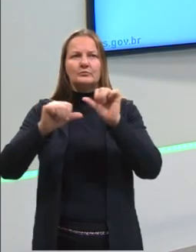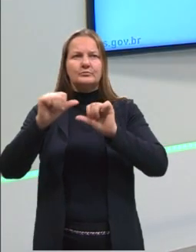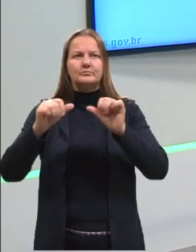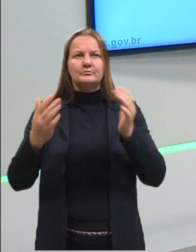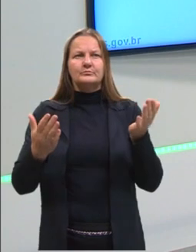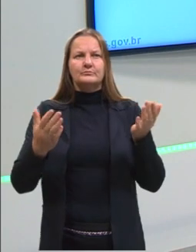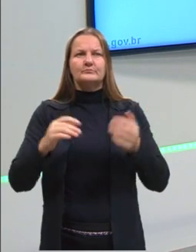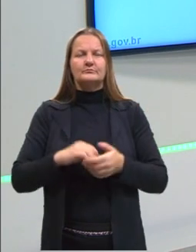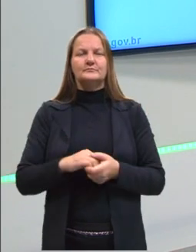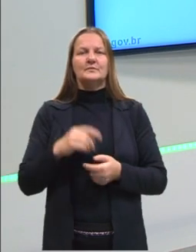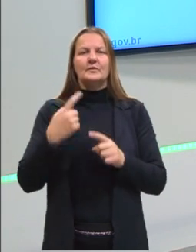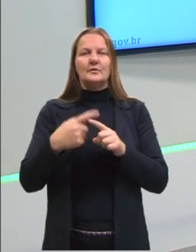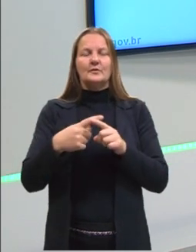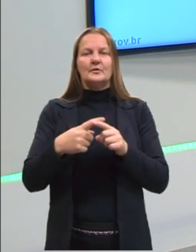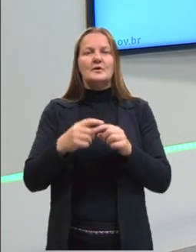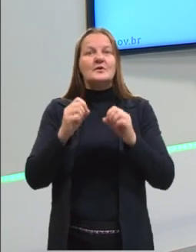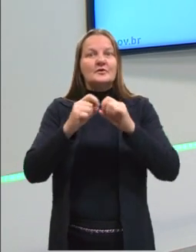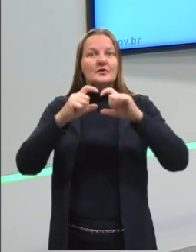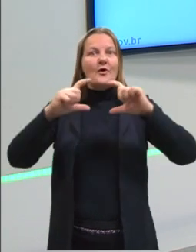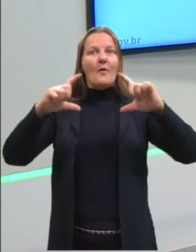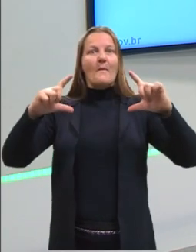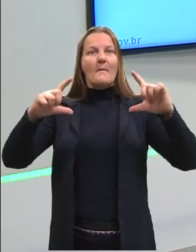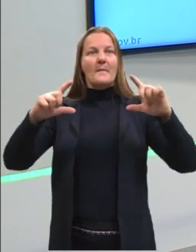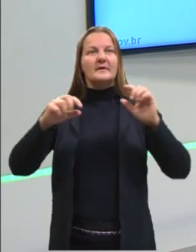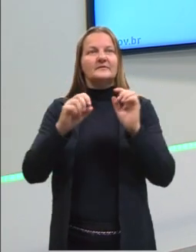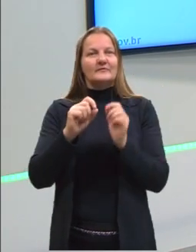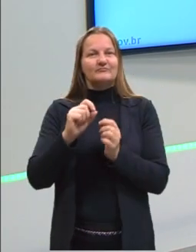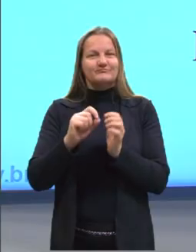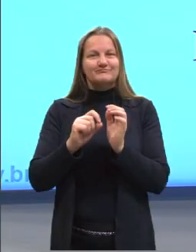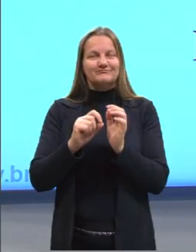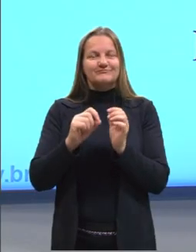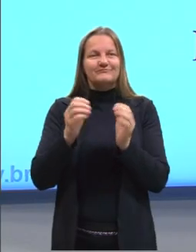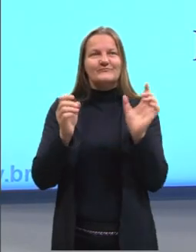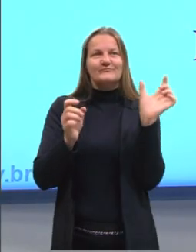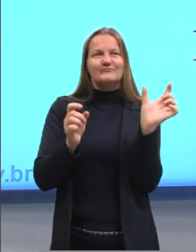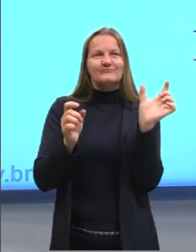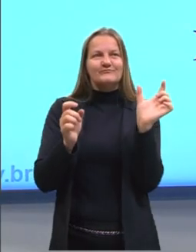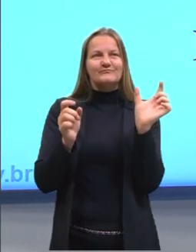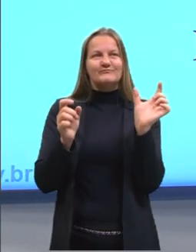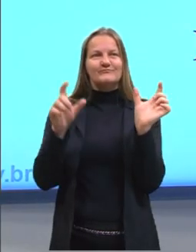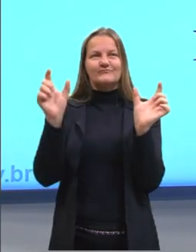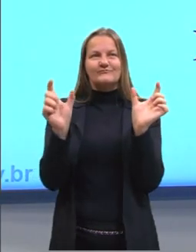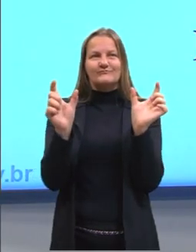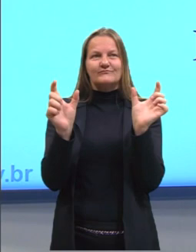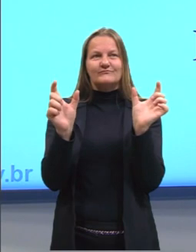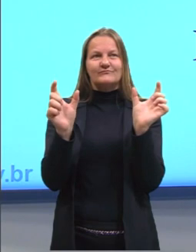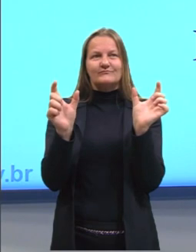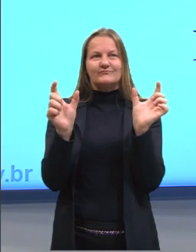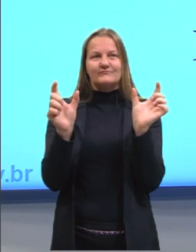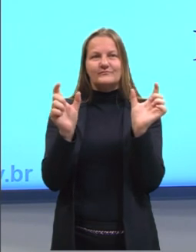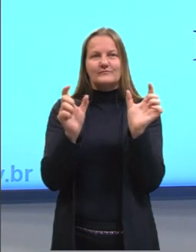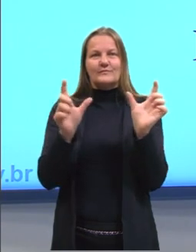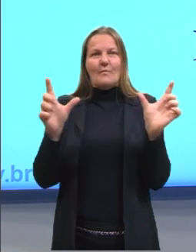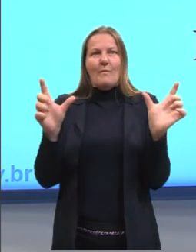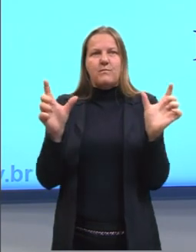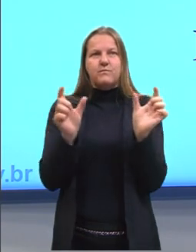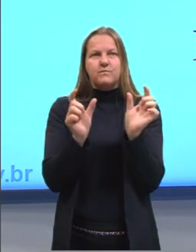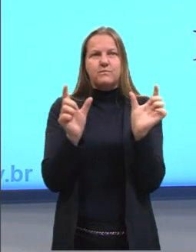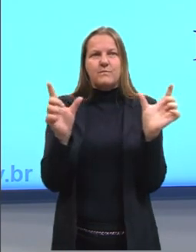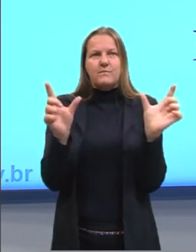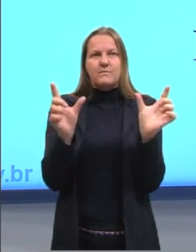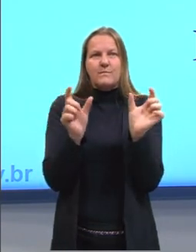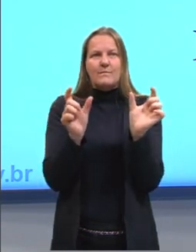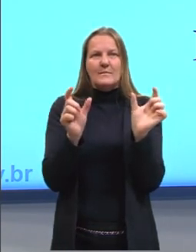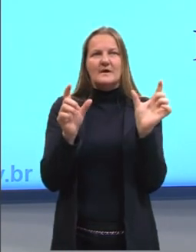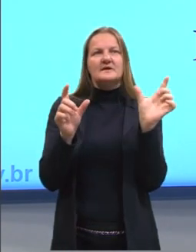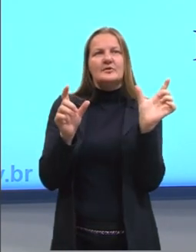quer dizer? Se eu aumento algum desses valores aqui, deste lado, eu vou ter também um aumento deste lado aqui. Se